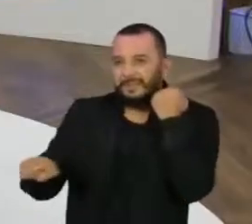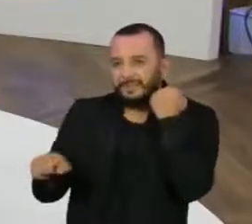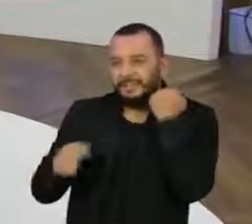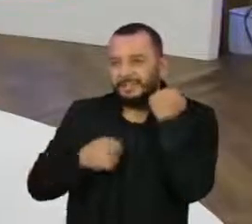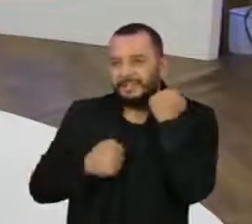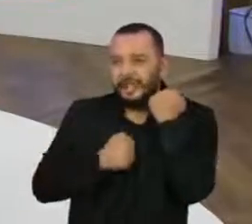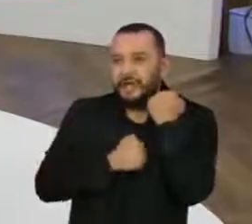Pode levar. Beijo.